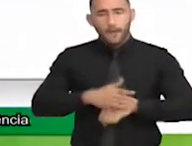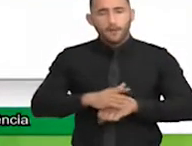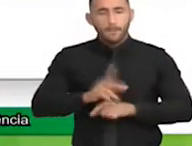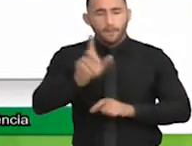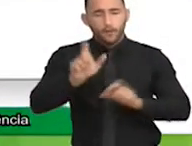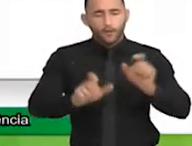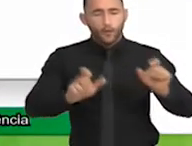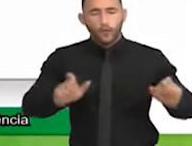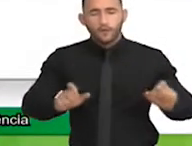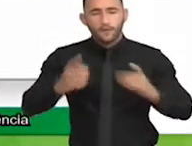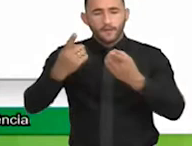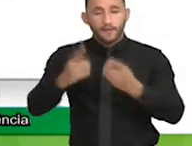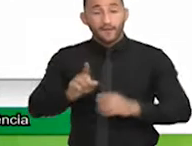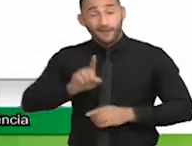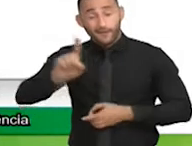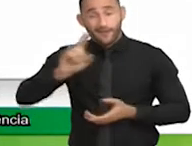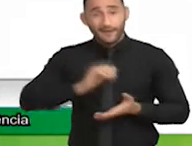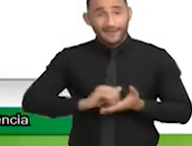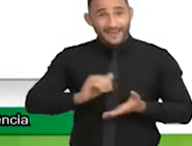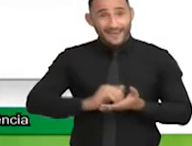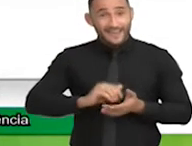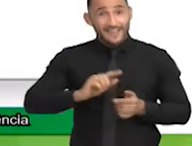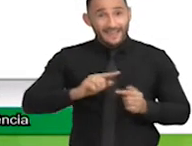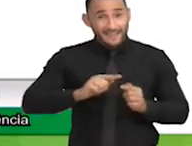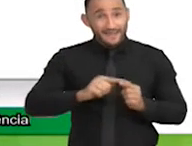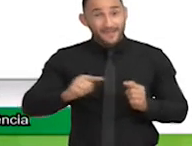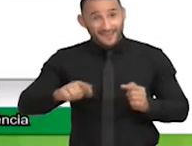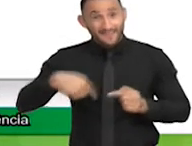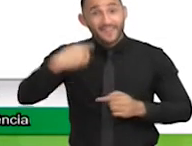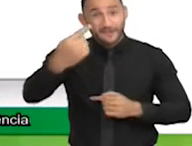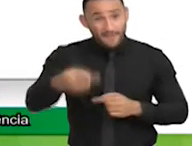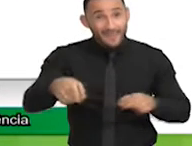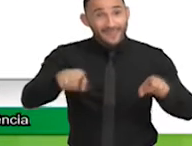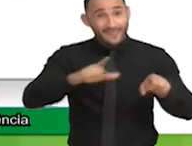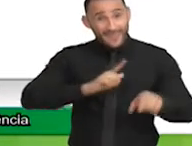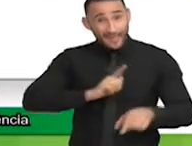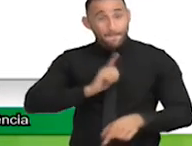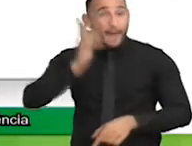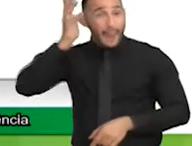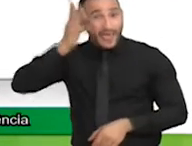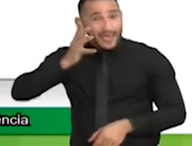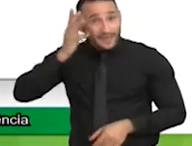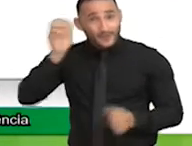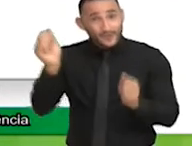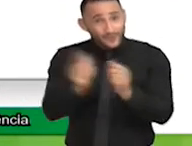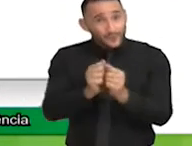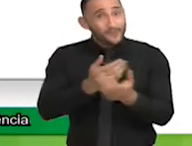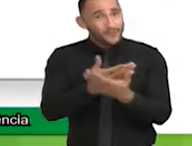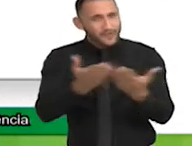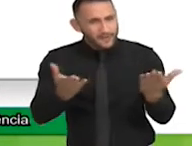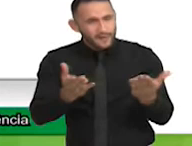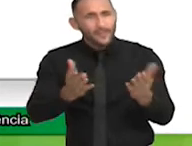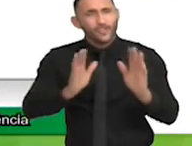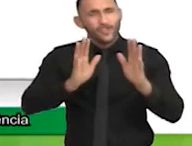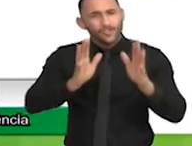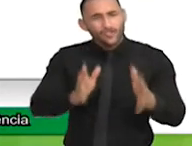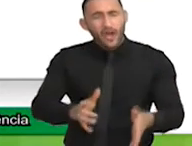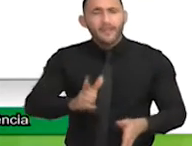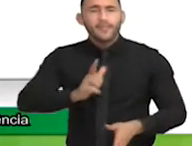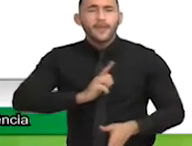Deficiência, é, Salomão? Semana que vem, nós temos uma palestra com vocês. E nós já tivemos também alguns